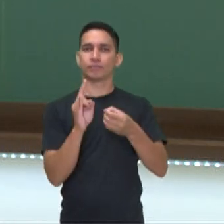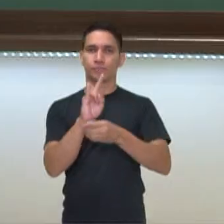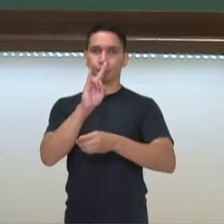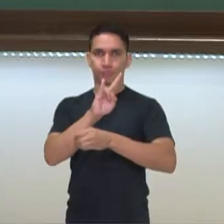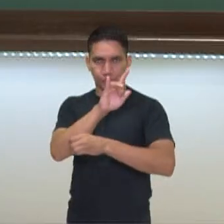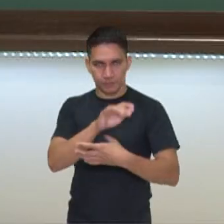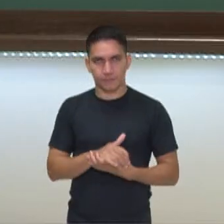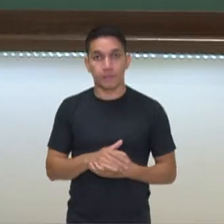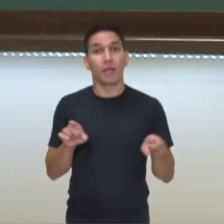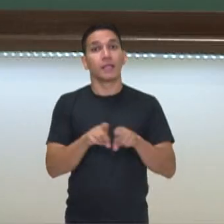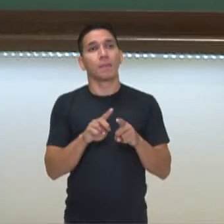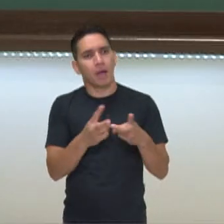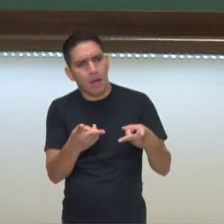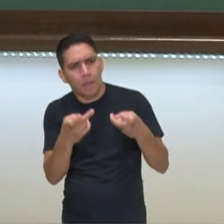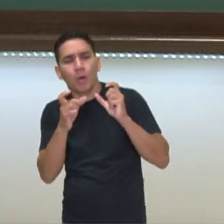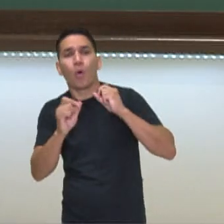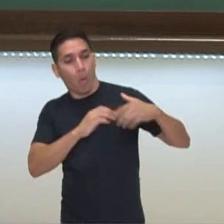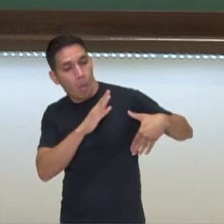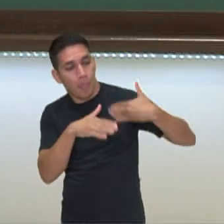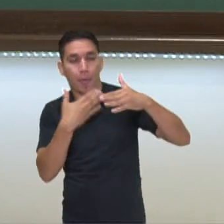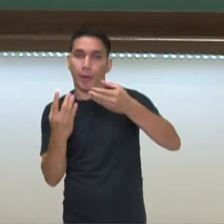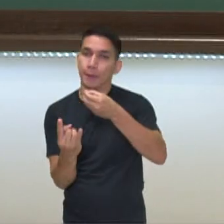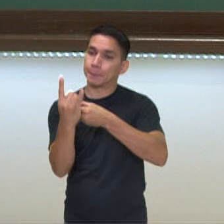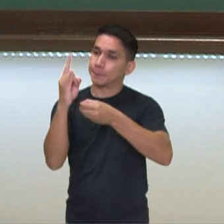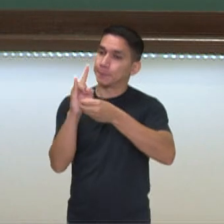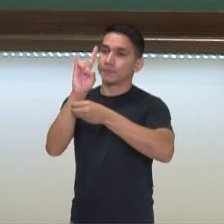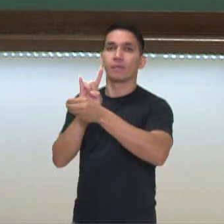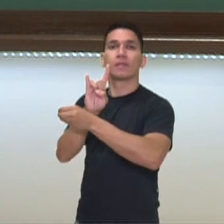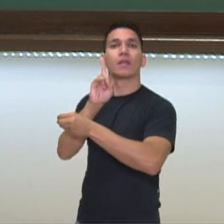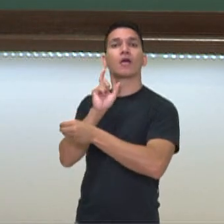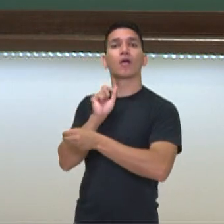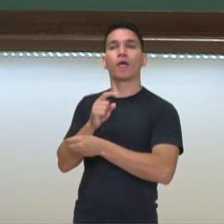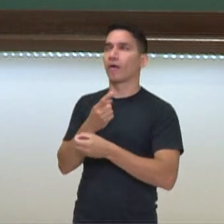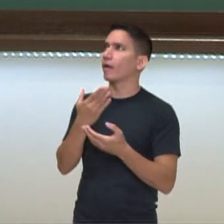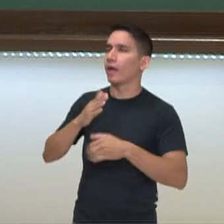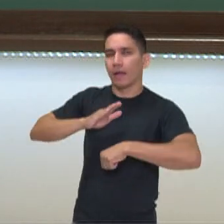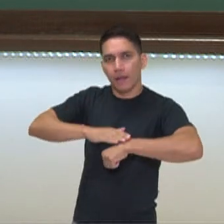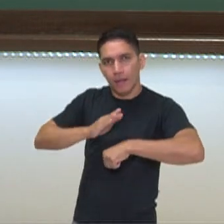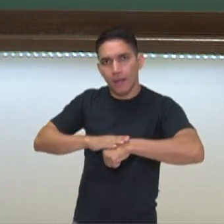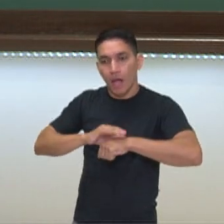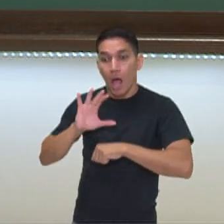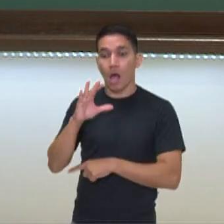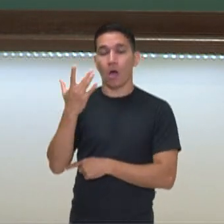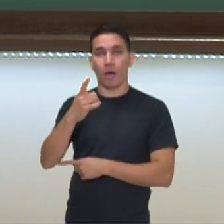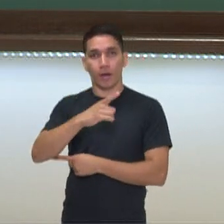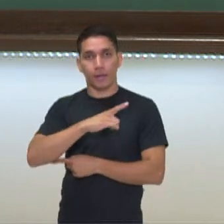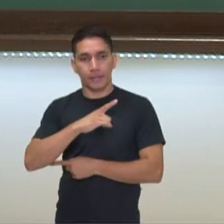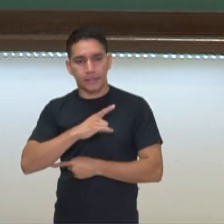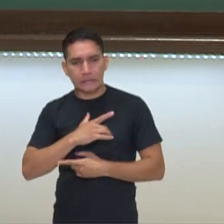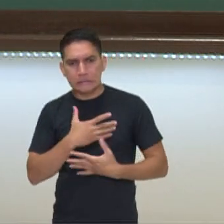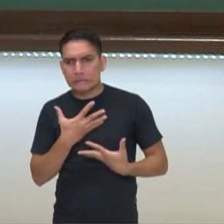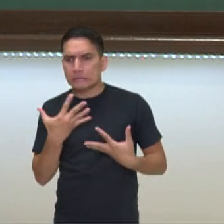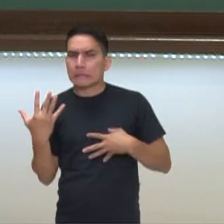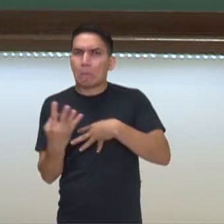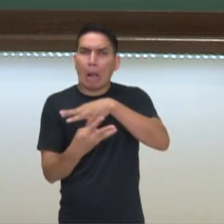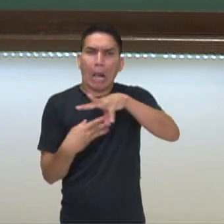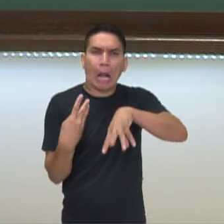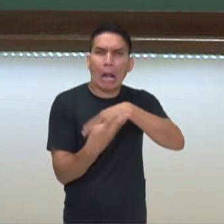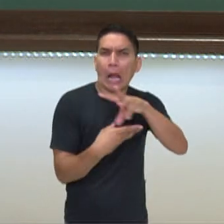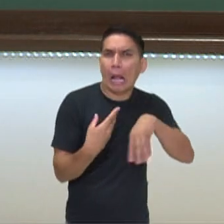Nós também vamos perceber que o processo de urbanização, quando ele ocorre de forma descontrolada,